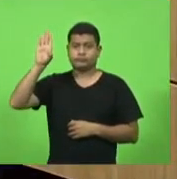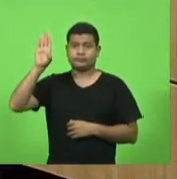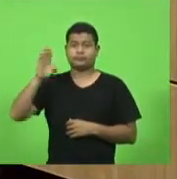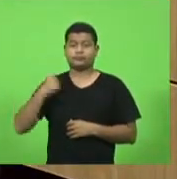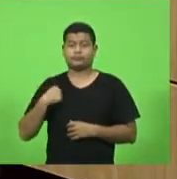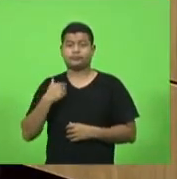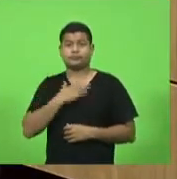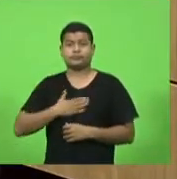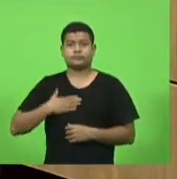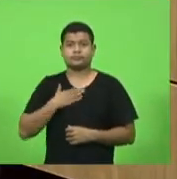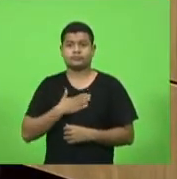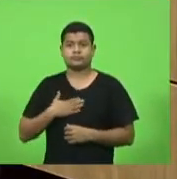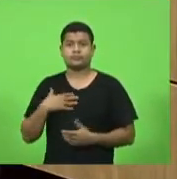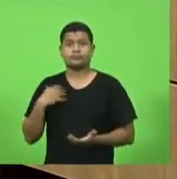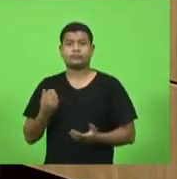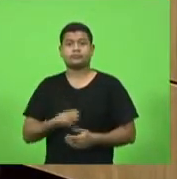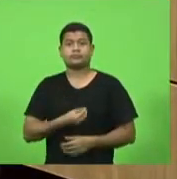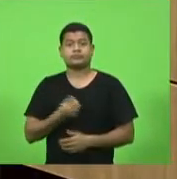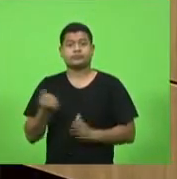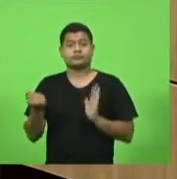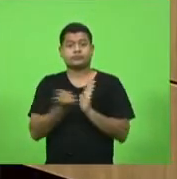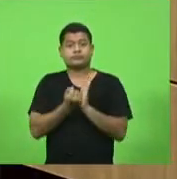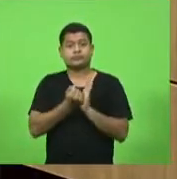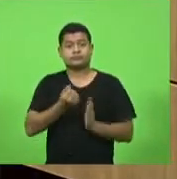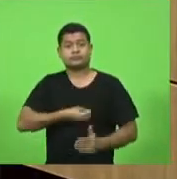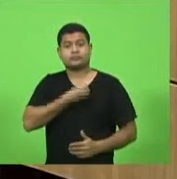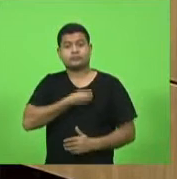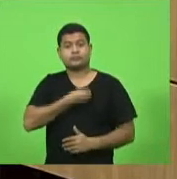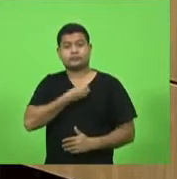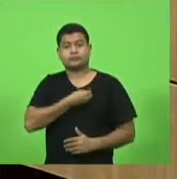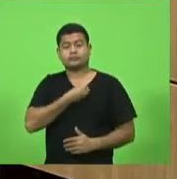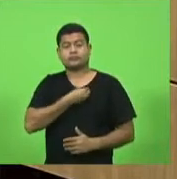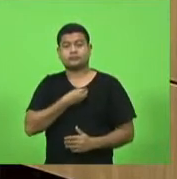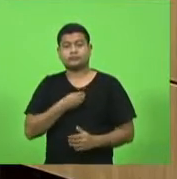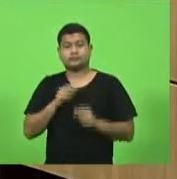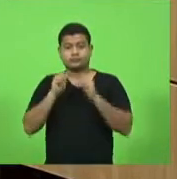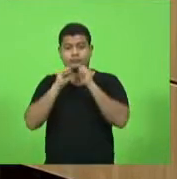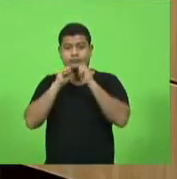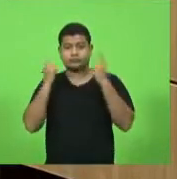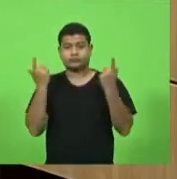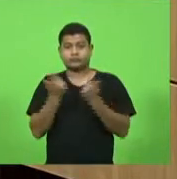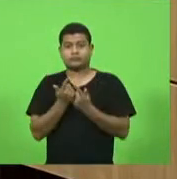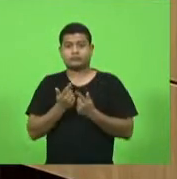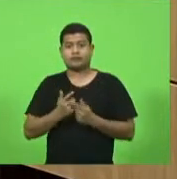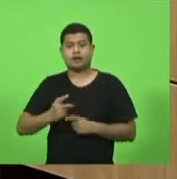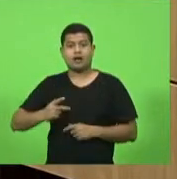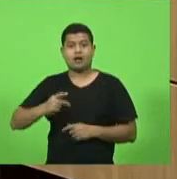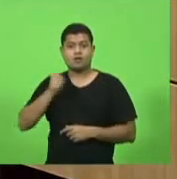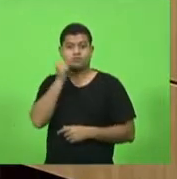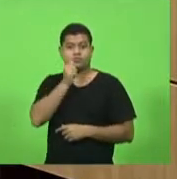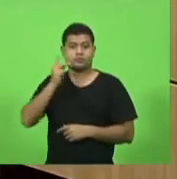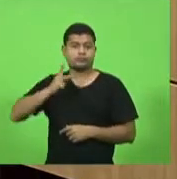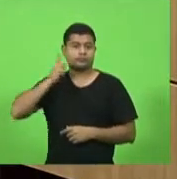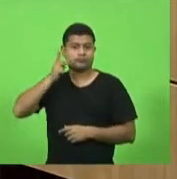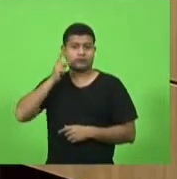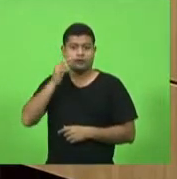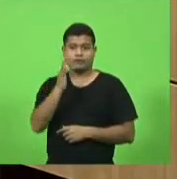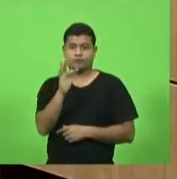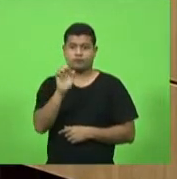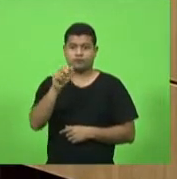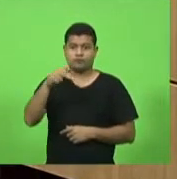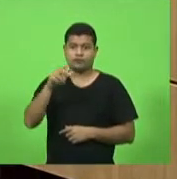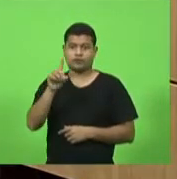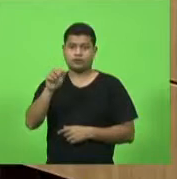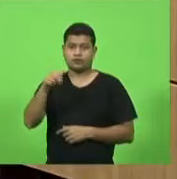gostaria de registrar a presença no plenário desta casa da vereadora de Indaial, Fernanda dos